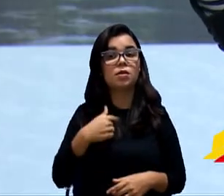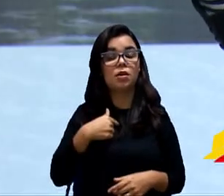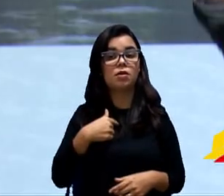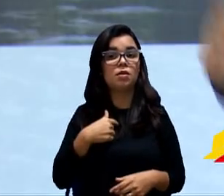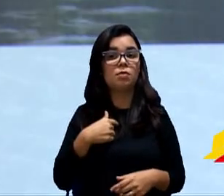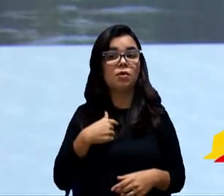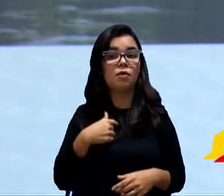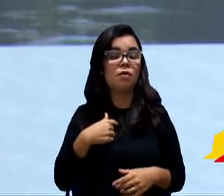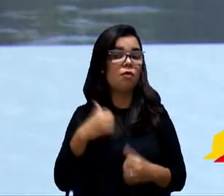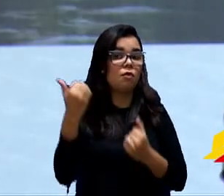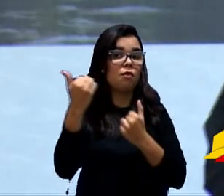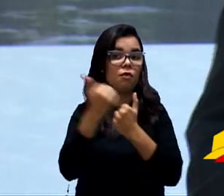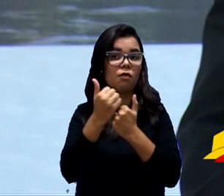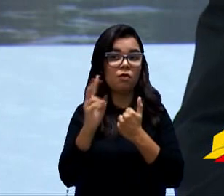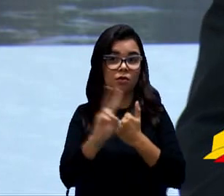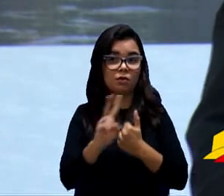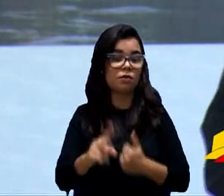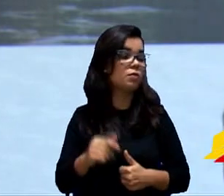substitutivo, viu?